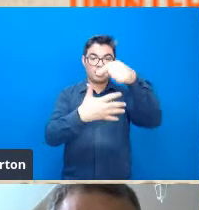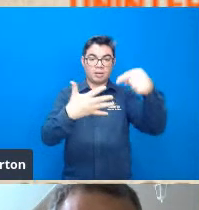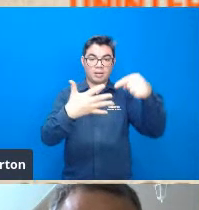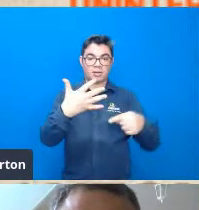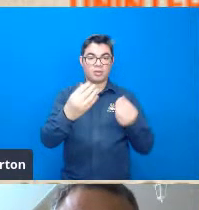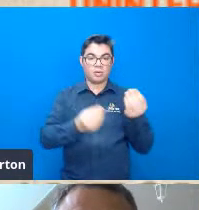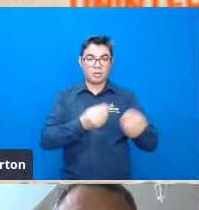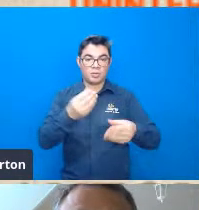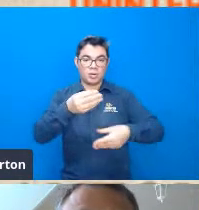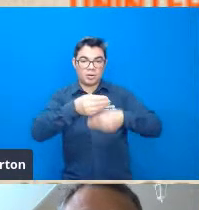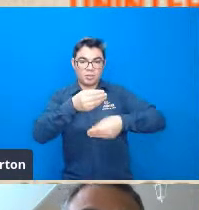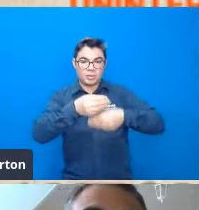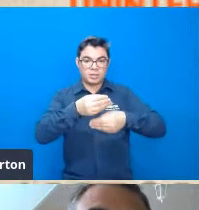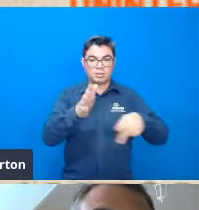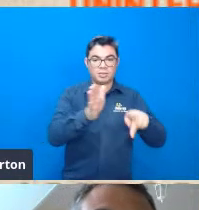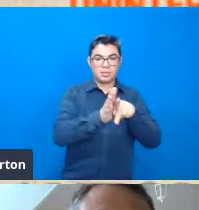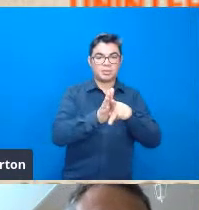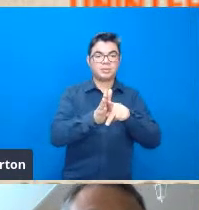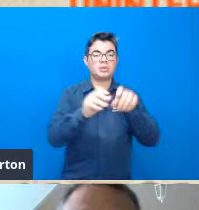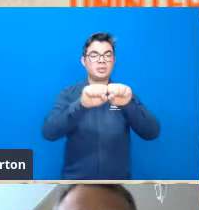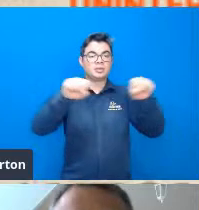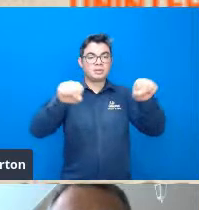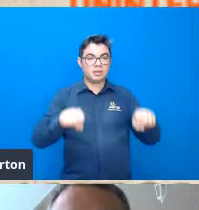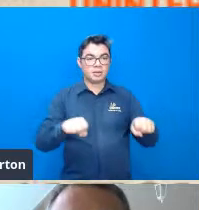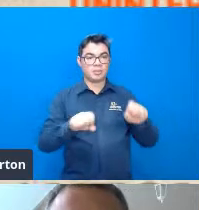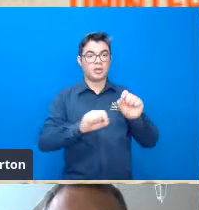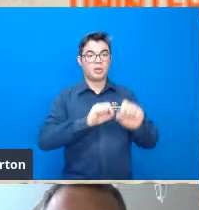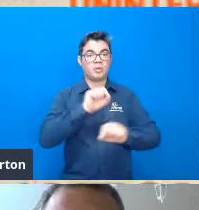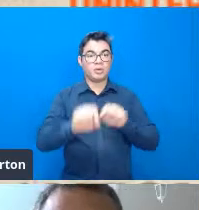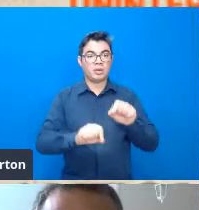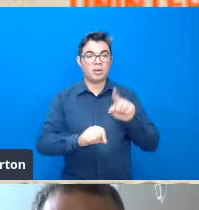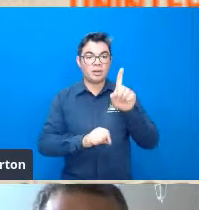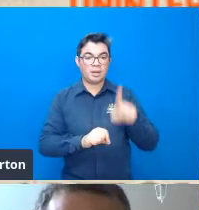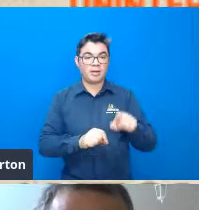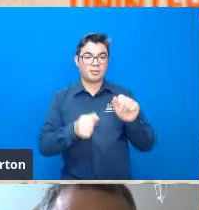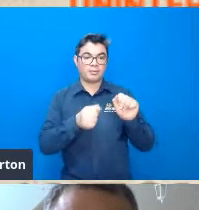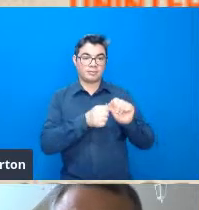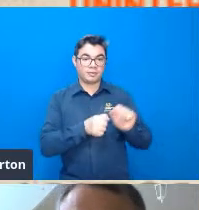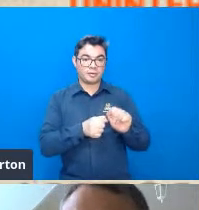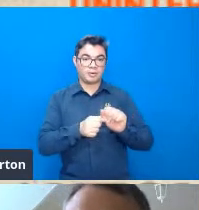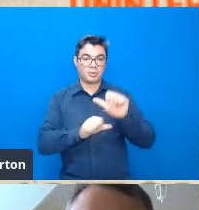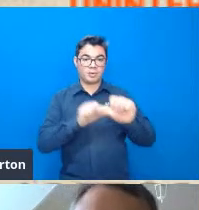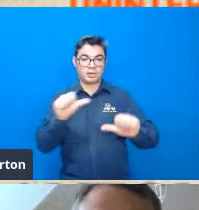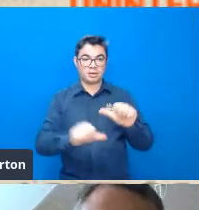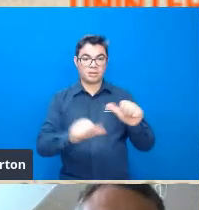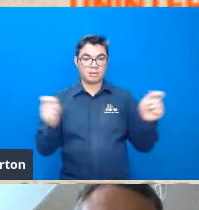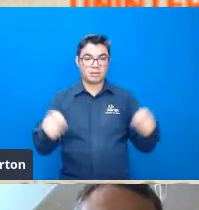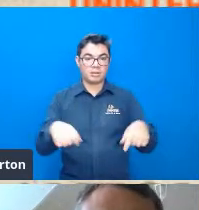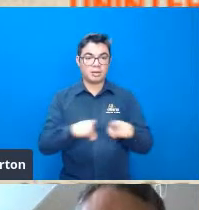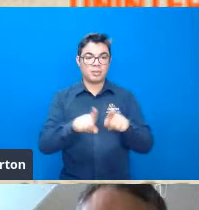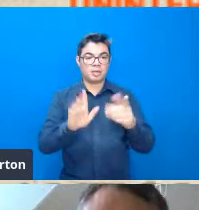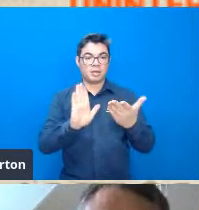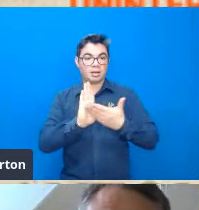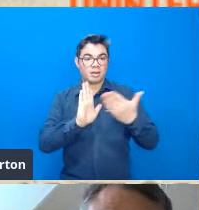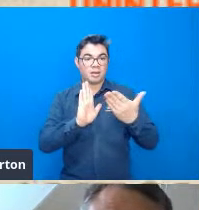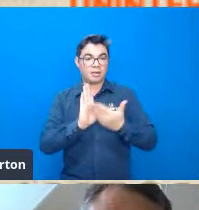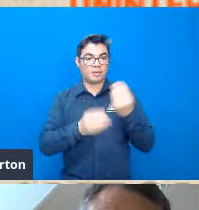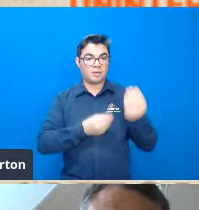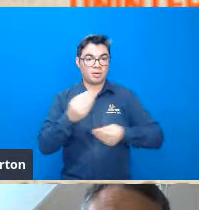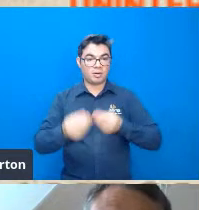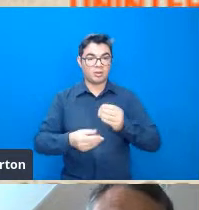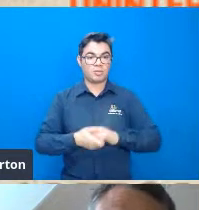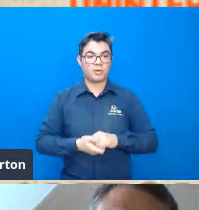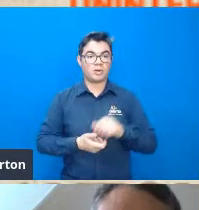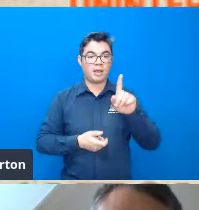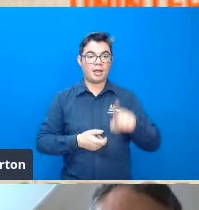componentes desses sistemas como que esses sistemas reagem a mudanças então é um livro assim do ponto de